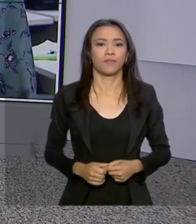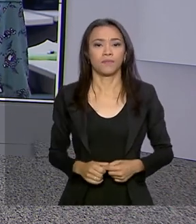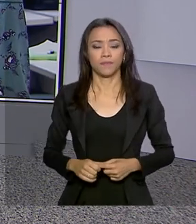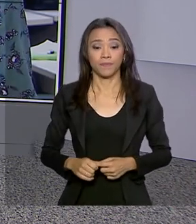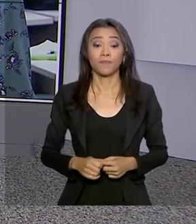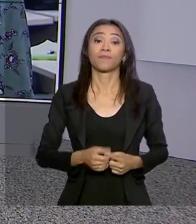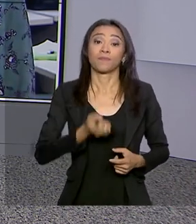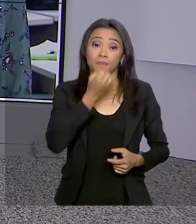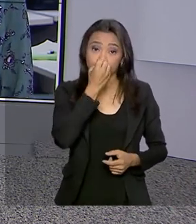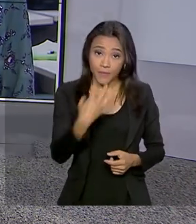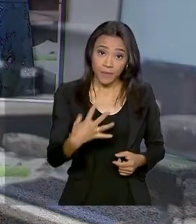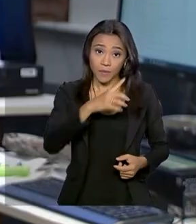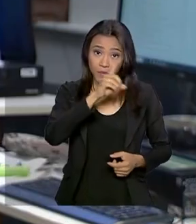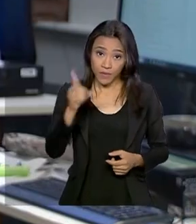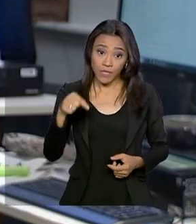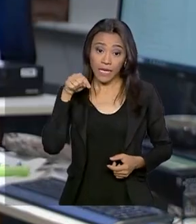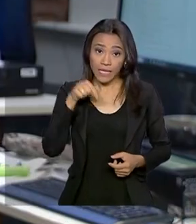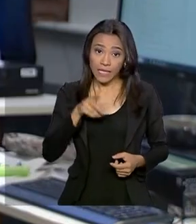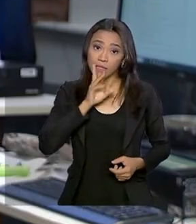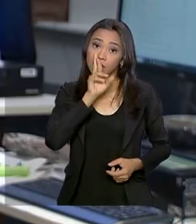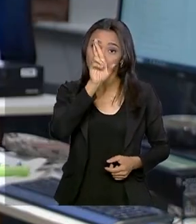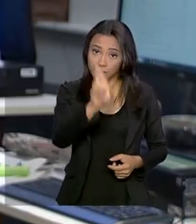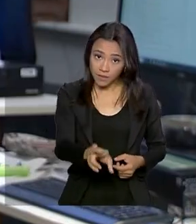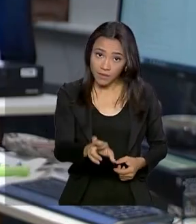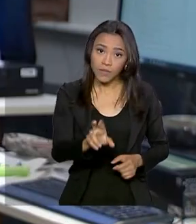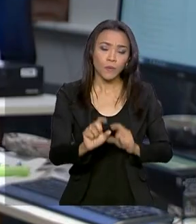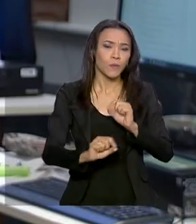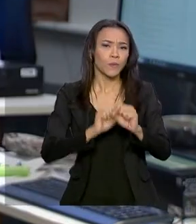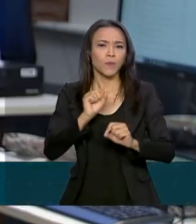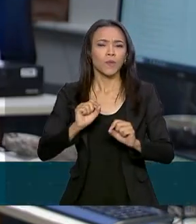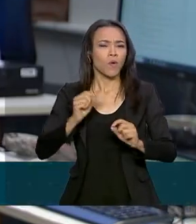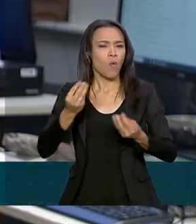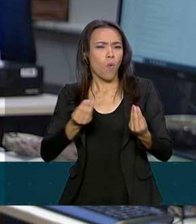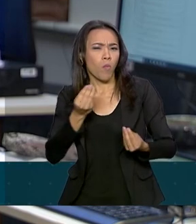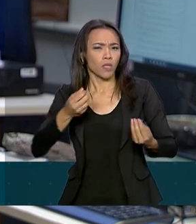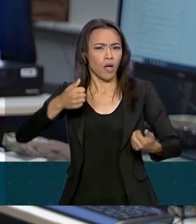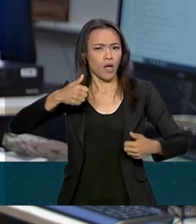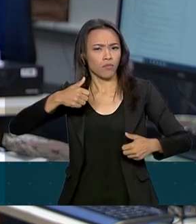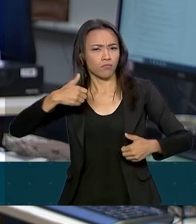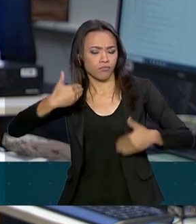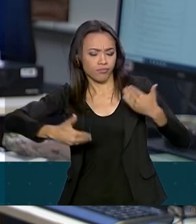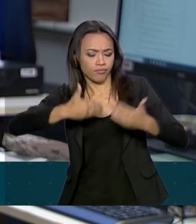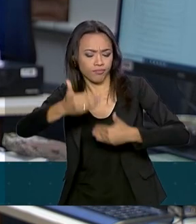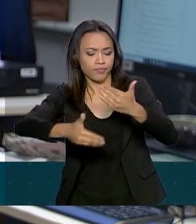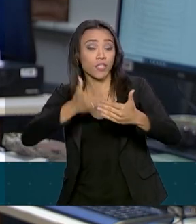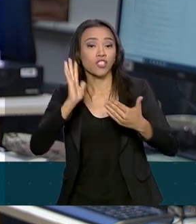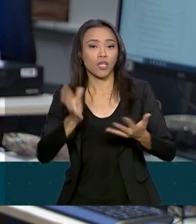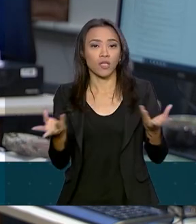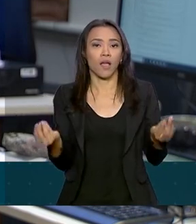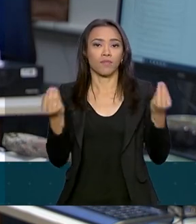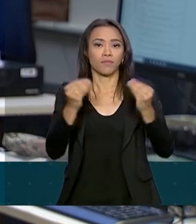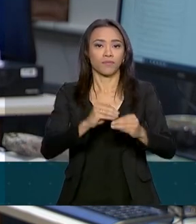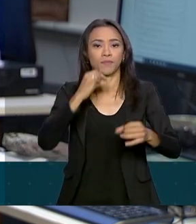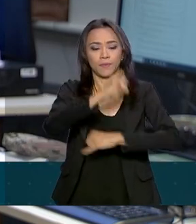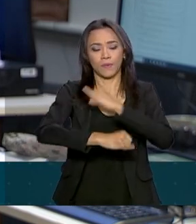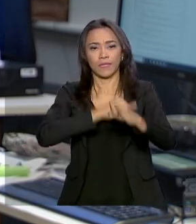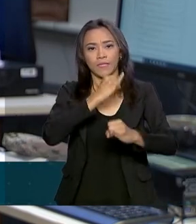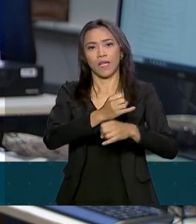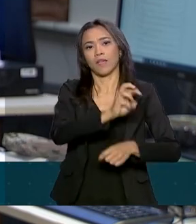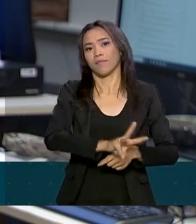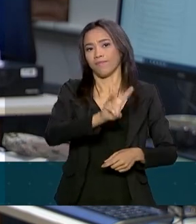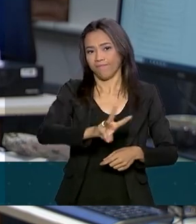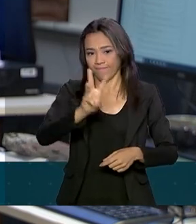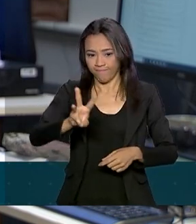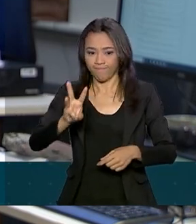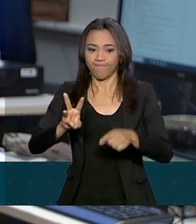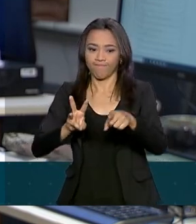Bom dia. Esses resultados do índice de desempenho já estão disponíveis no site da Agência Nacional de Saúde